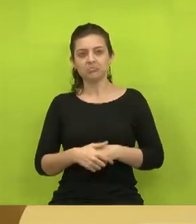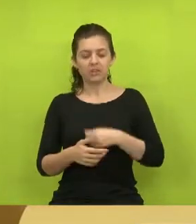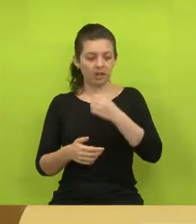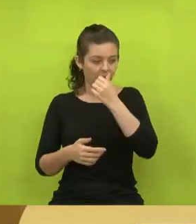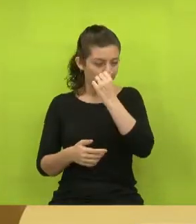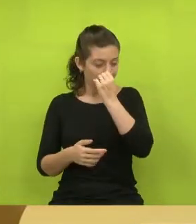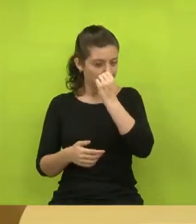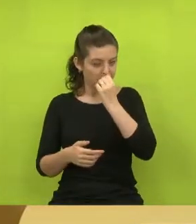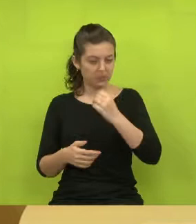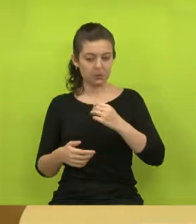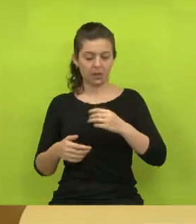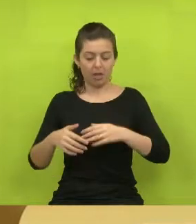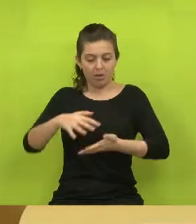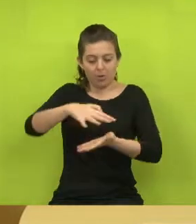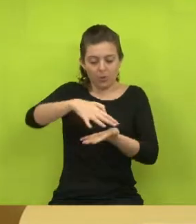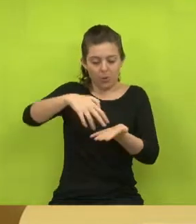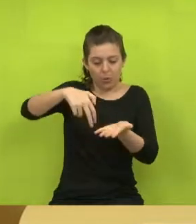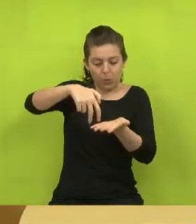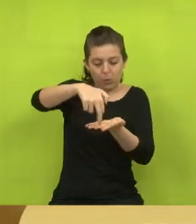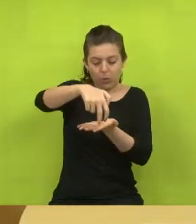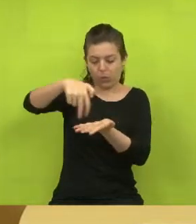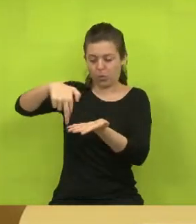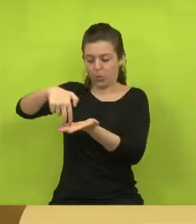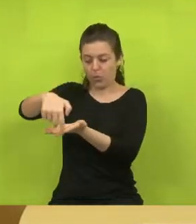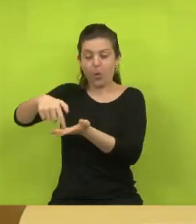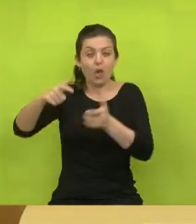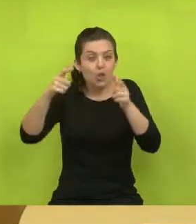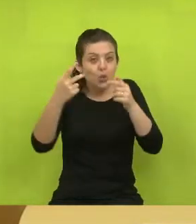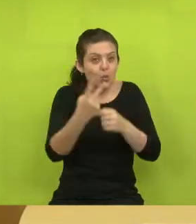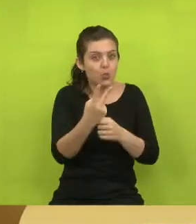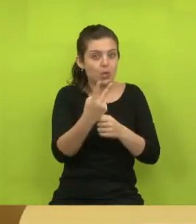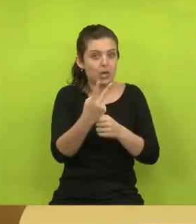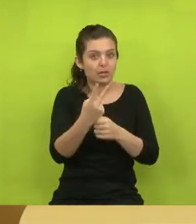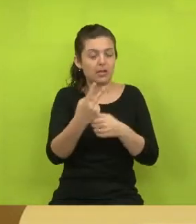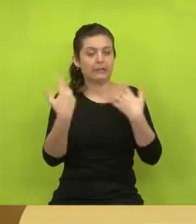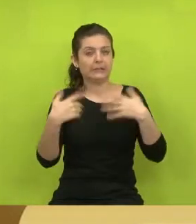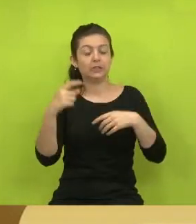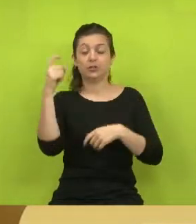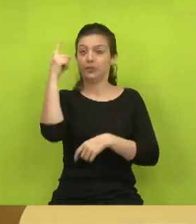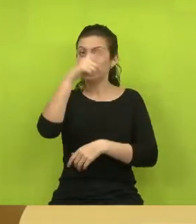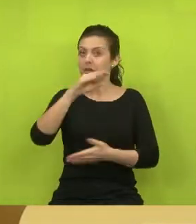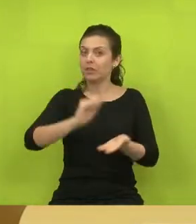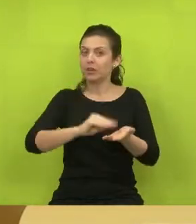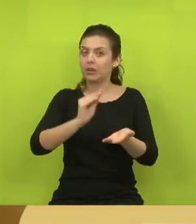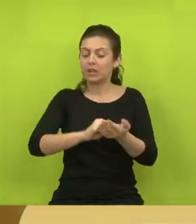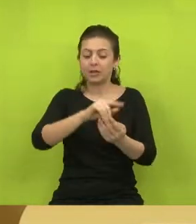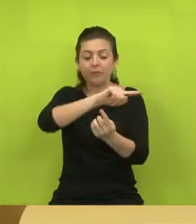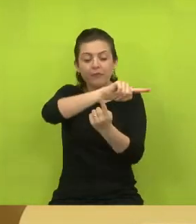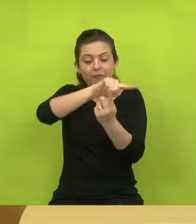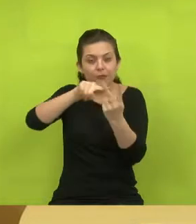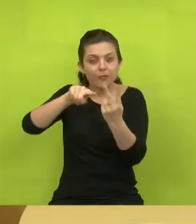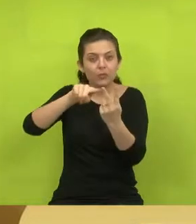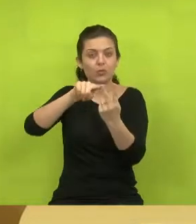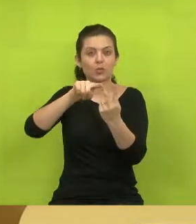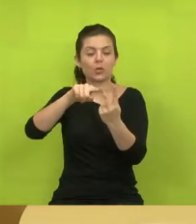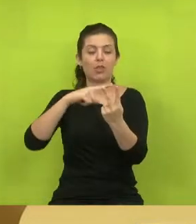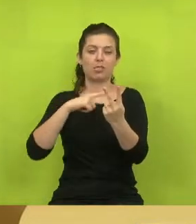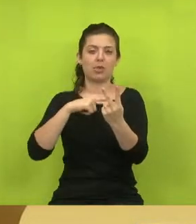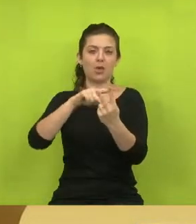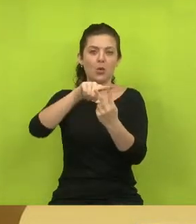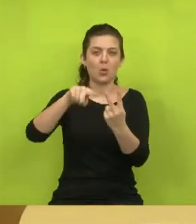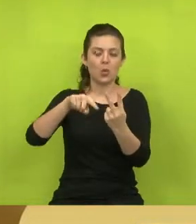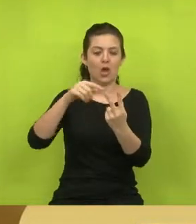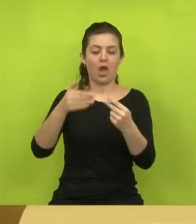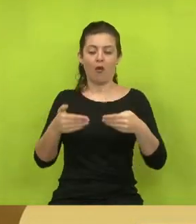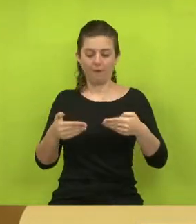De duas faixas de pedestres que estão batendo cabeça. São as duas faixas de pedestres que existem